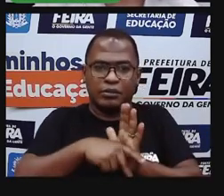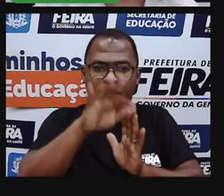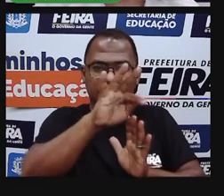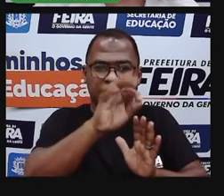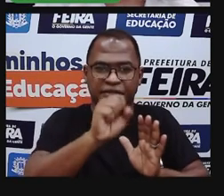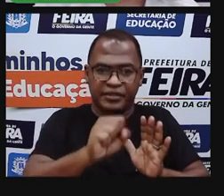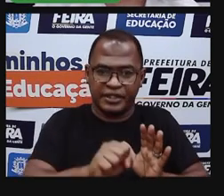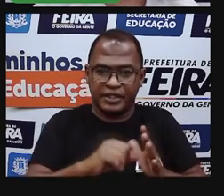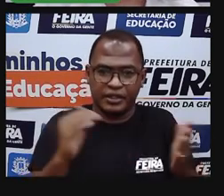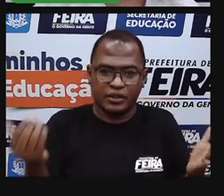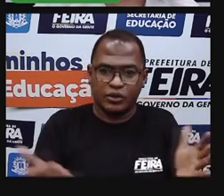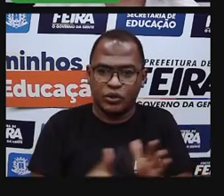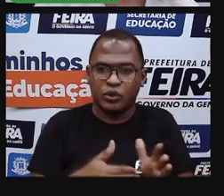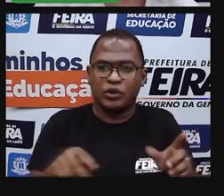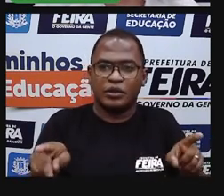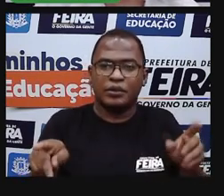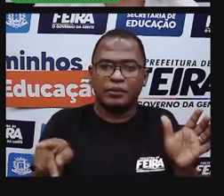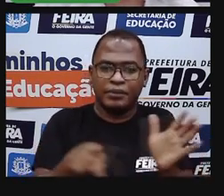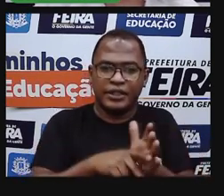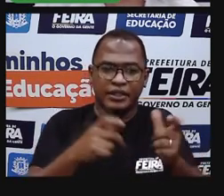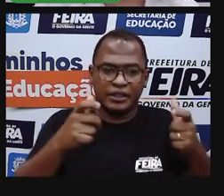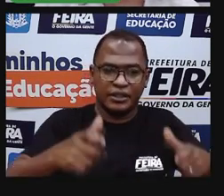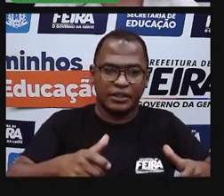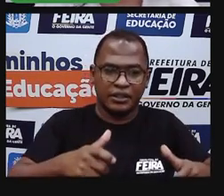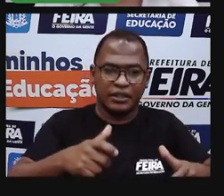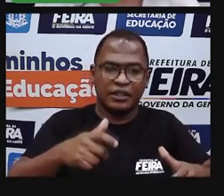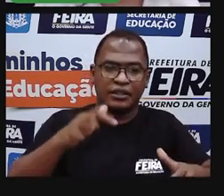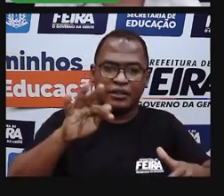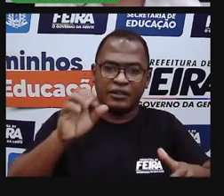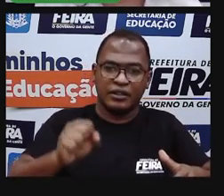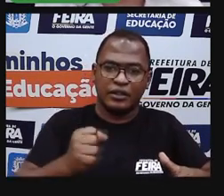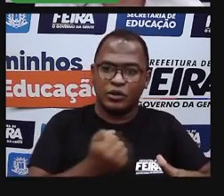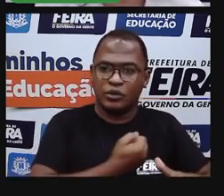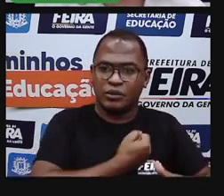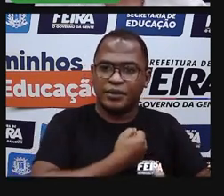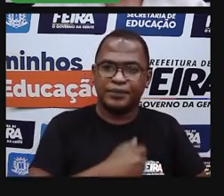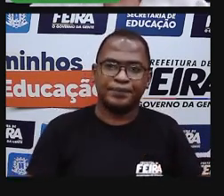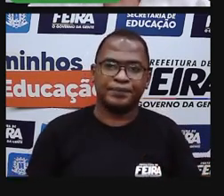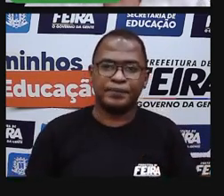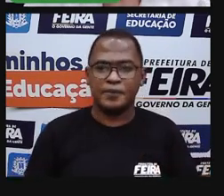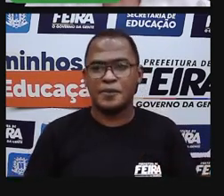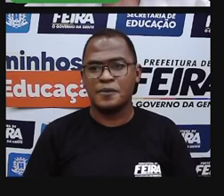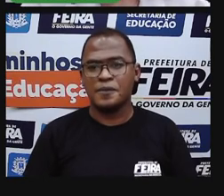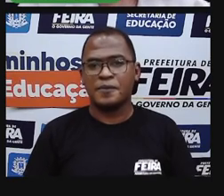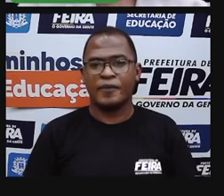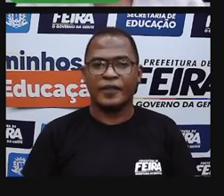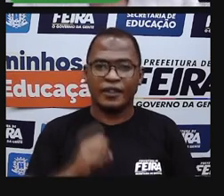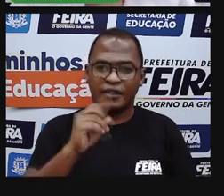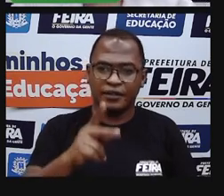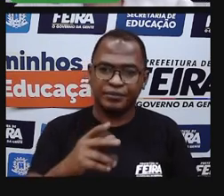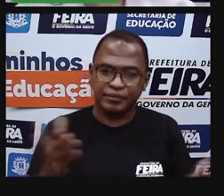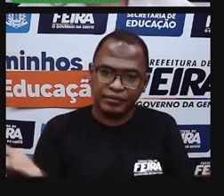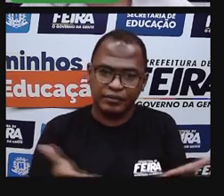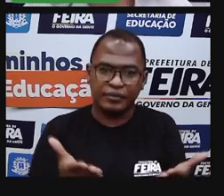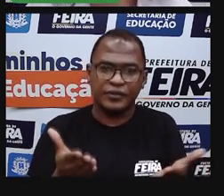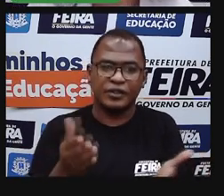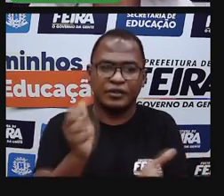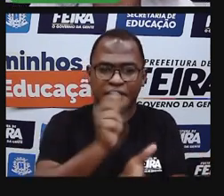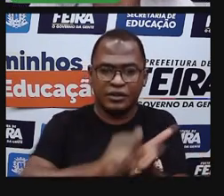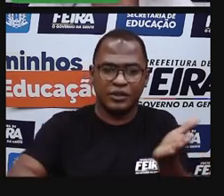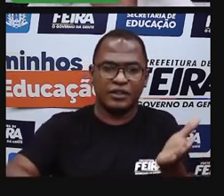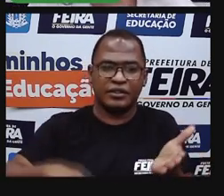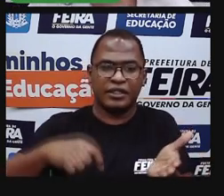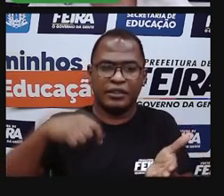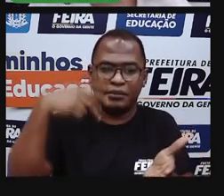Então, esses outros fazem parte também da região administrativa de feira. Tá bom? Agora, vou passar uma atividade para